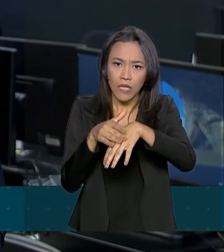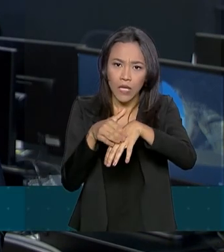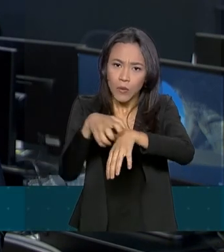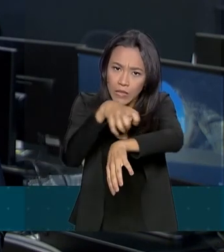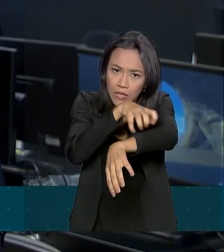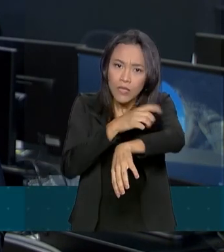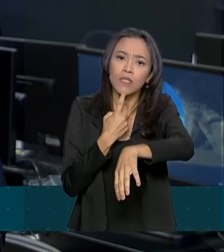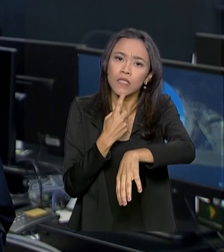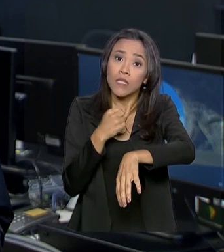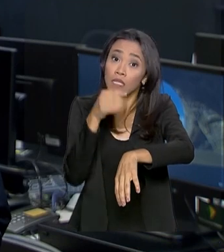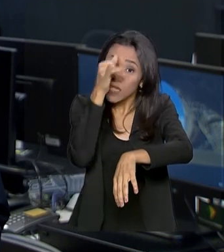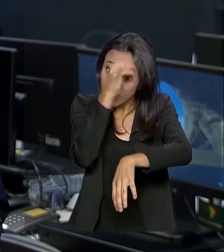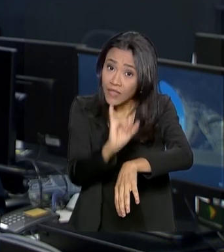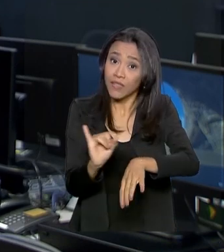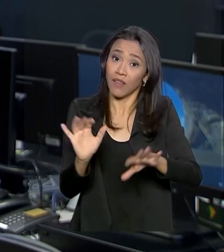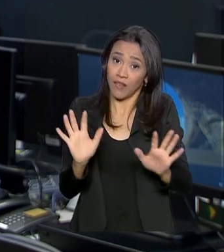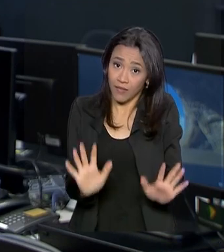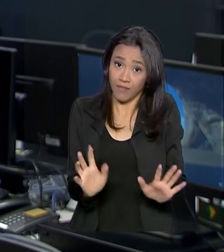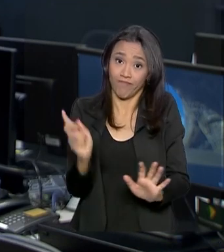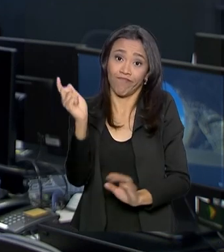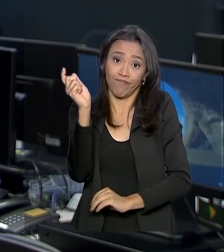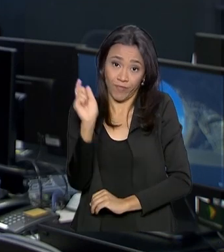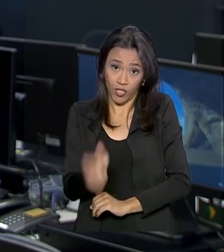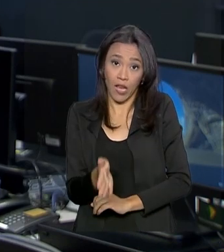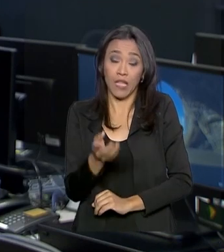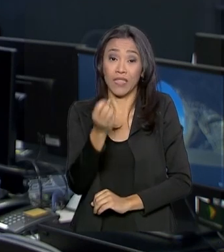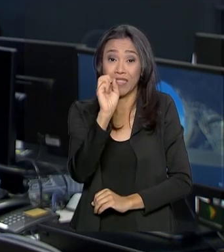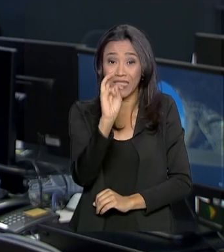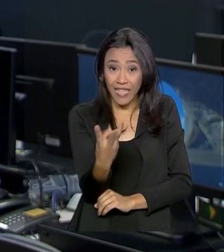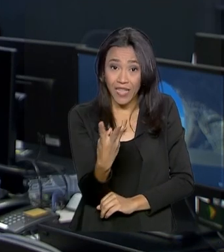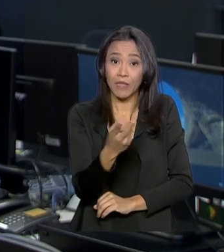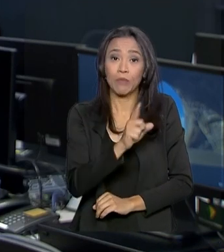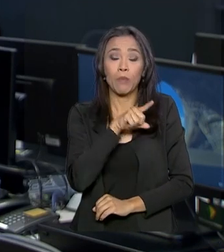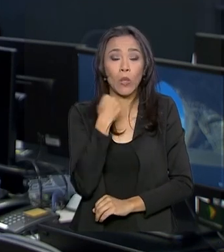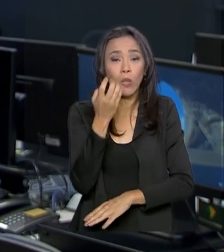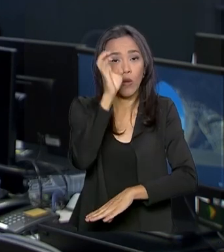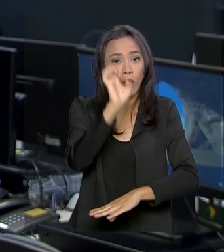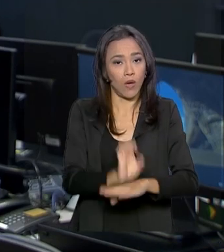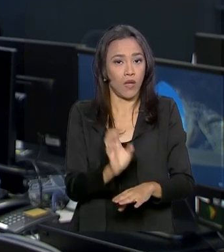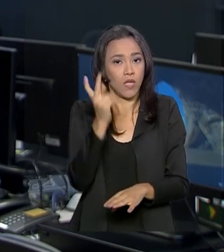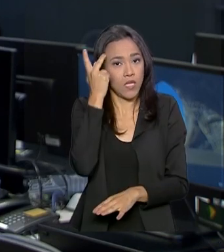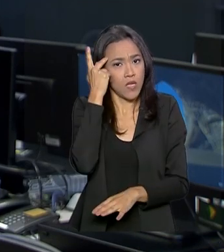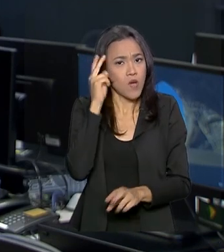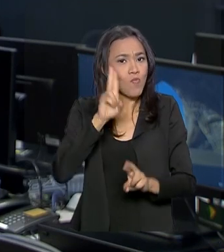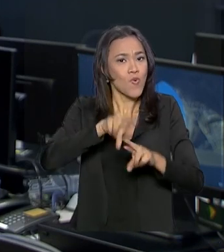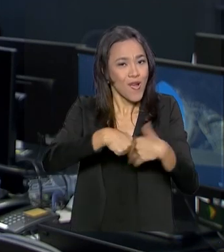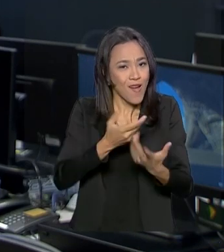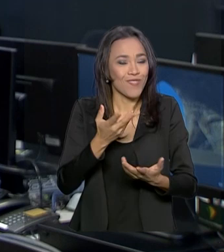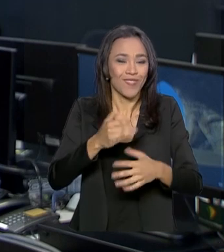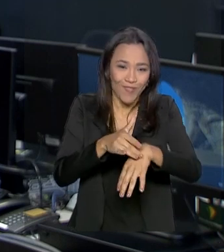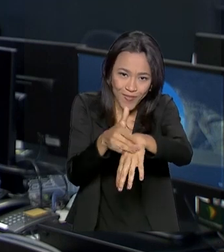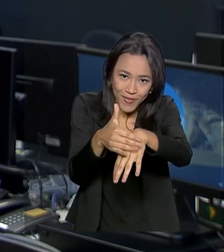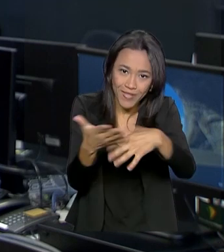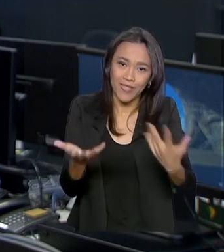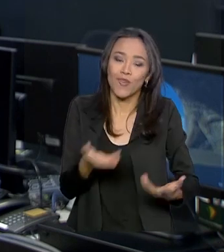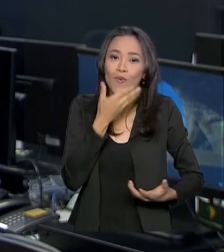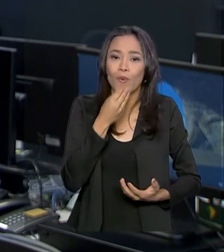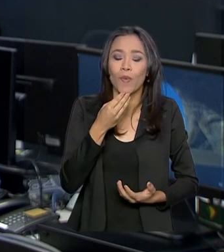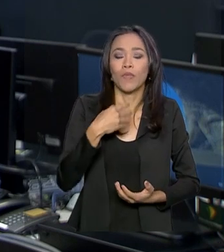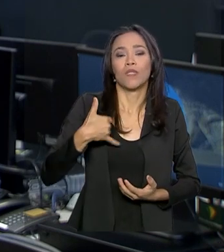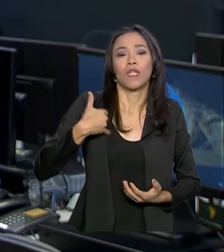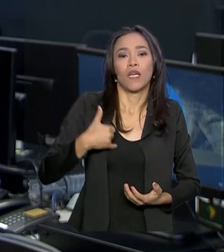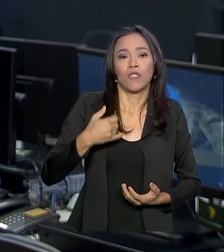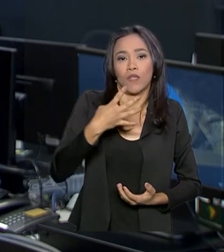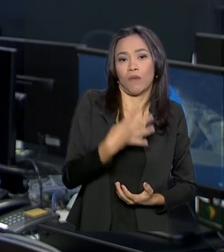a prevenção da doença. Já foram confirmadas três mortos no estado de São Paulo em decorrência do sarampo. Um homem de 42